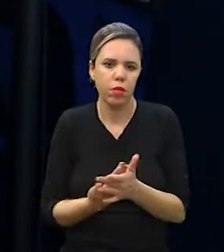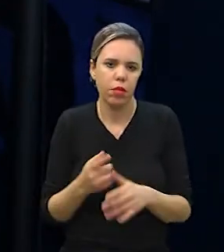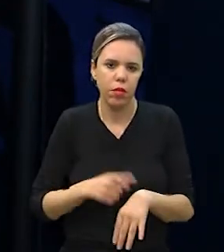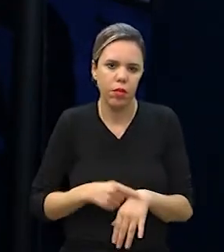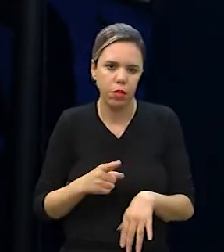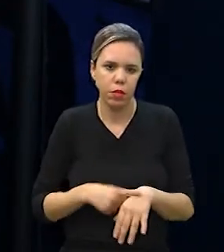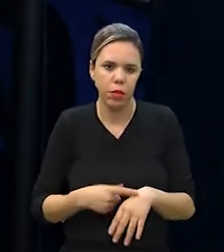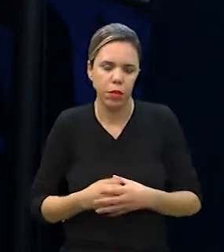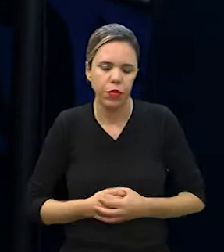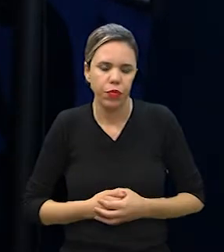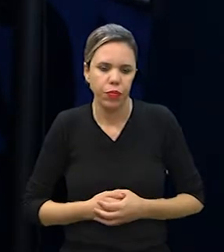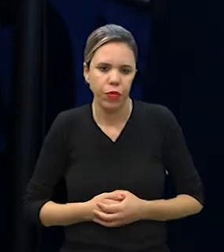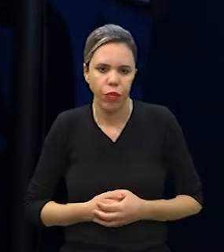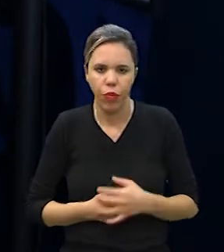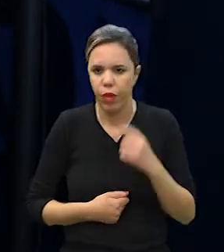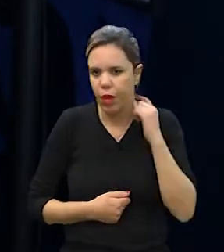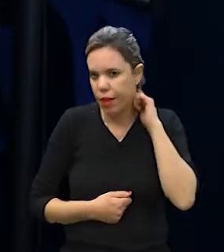momento?